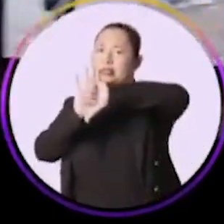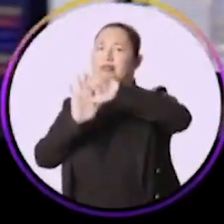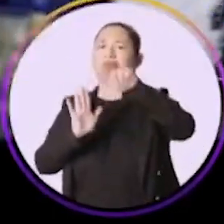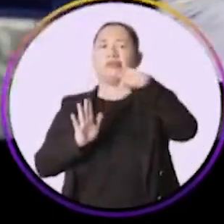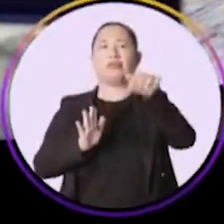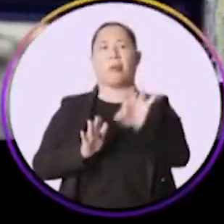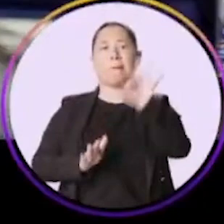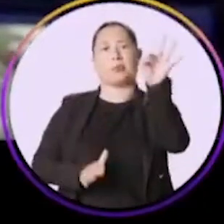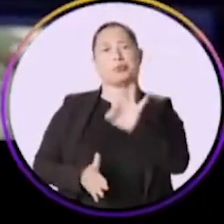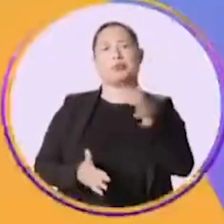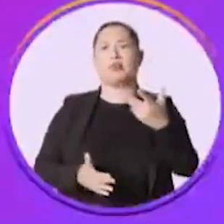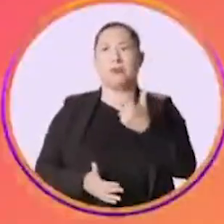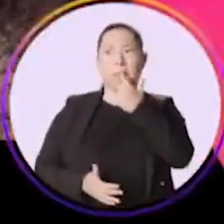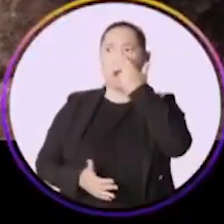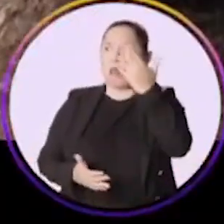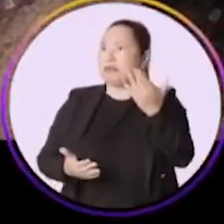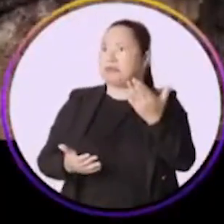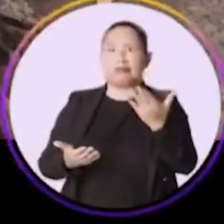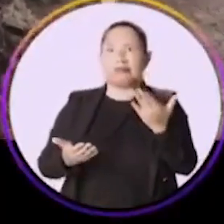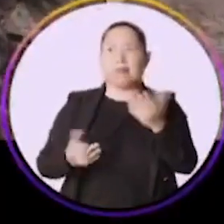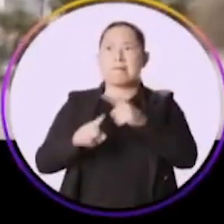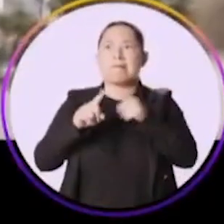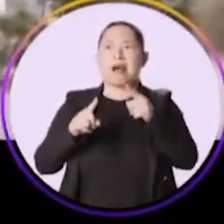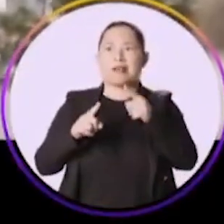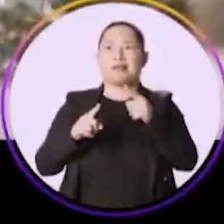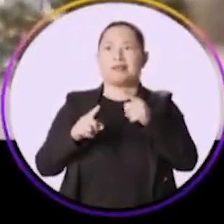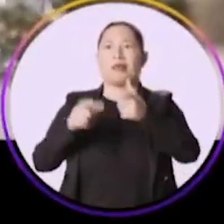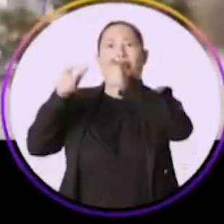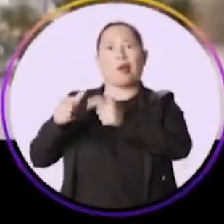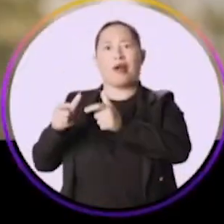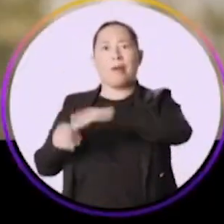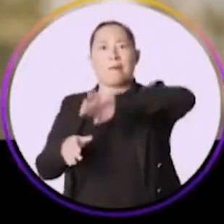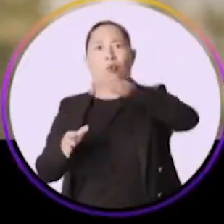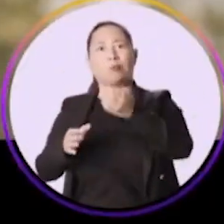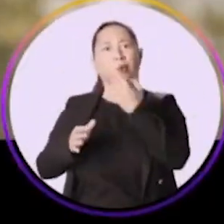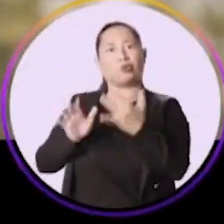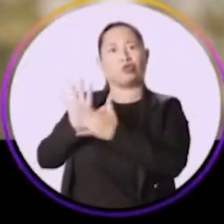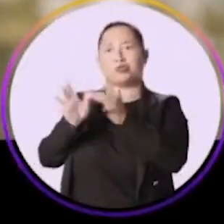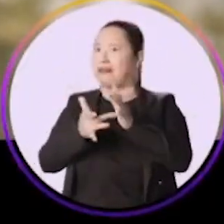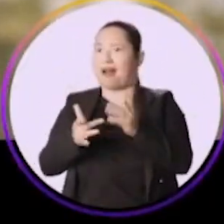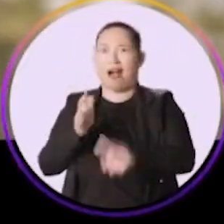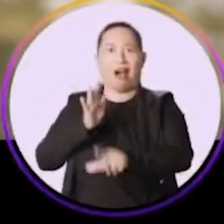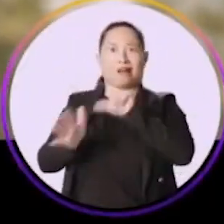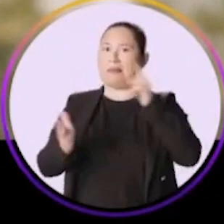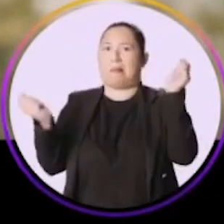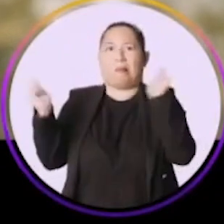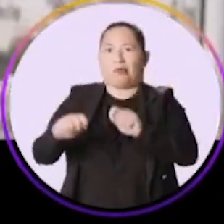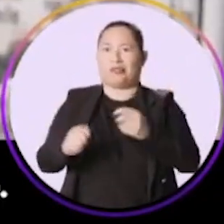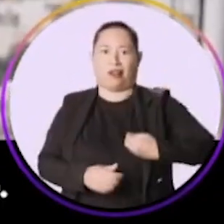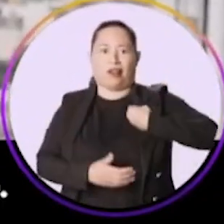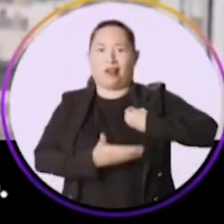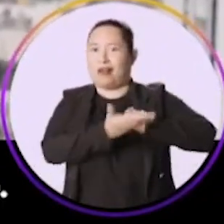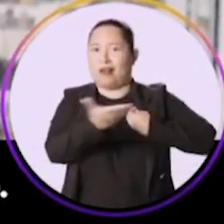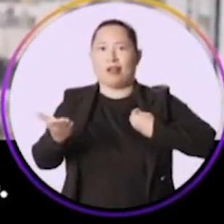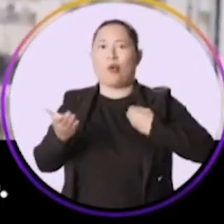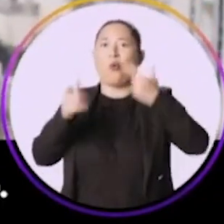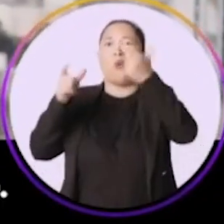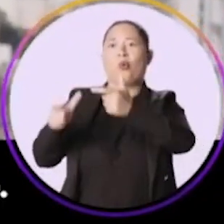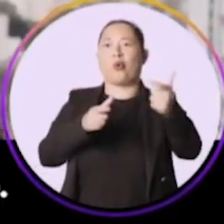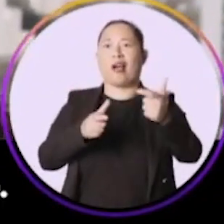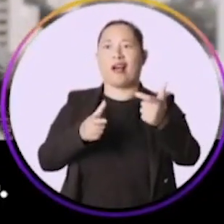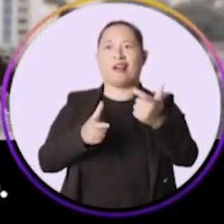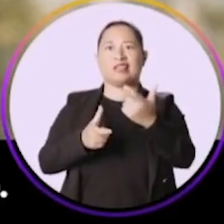70%. Nem parece, mas eu tô no Monte Bom Jesus. E antes não era possível a gente estar aqui por ser um lugar